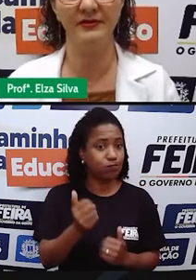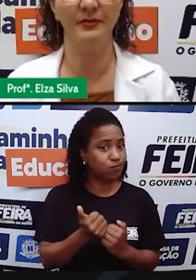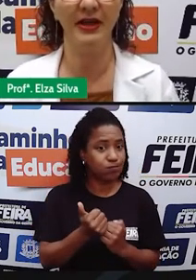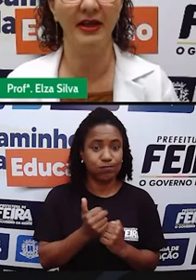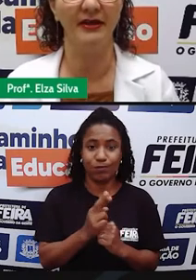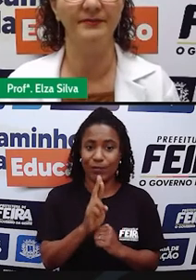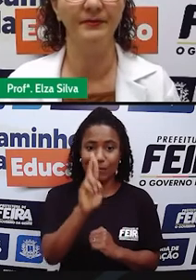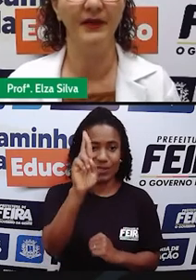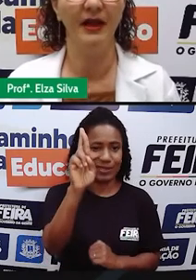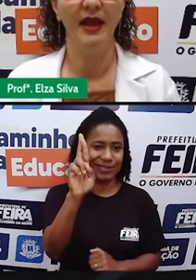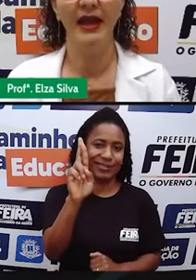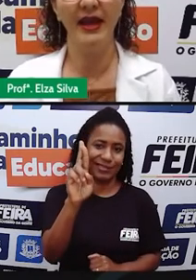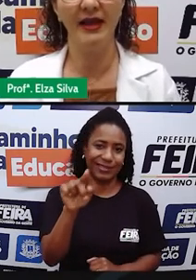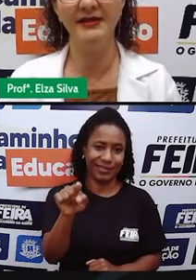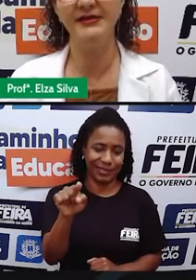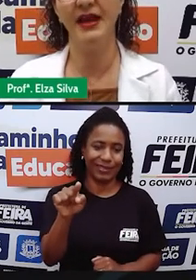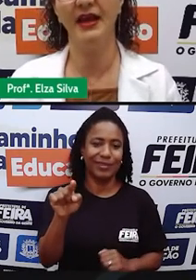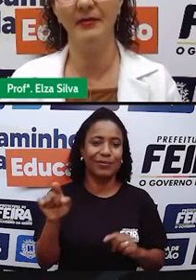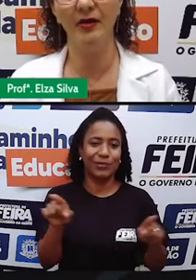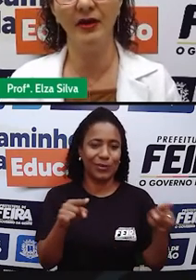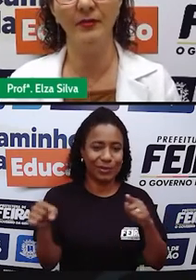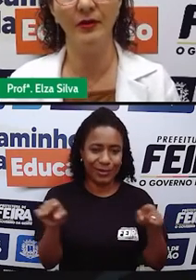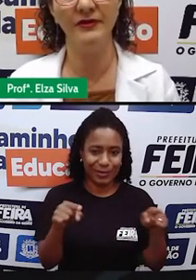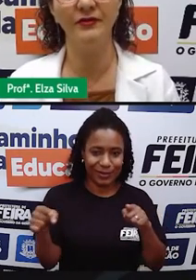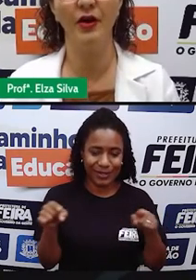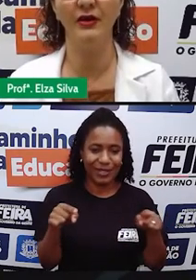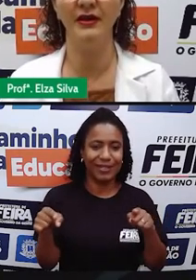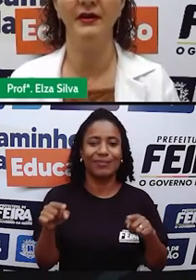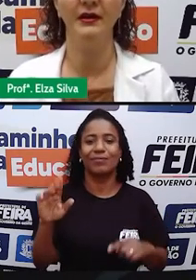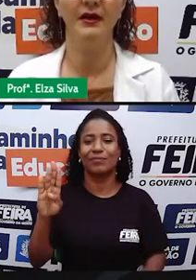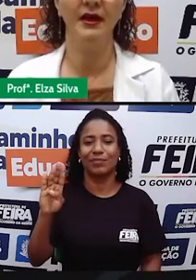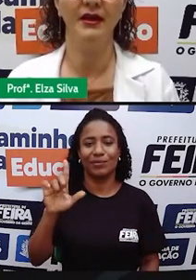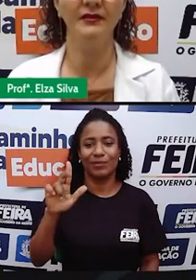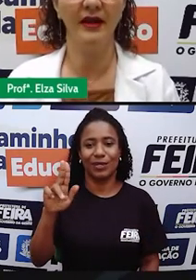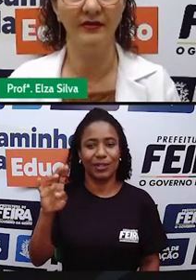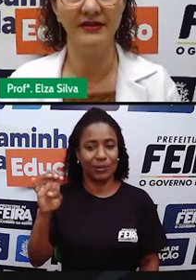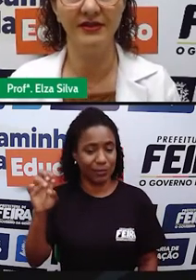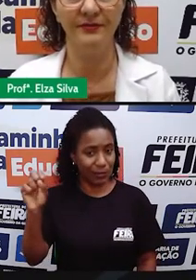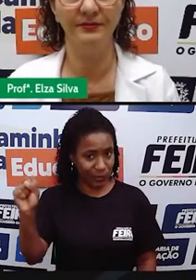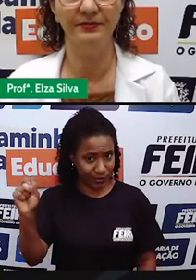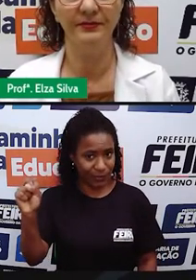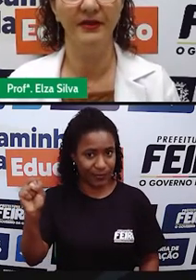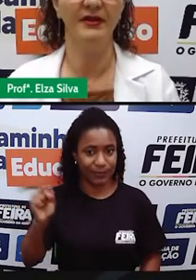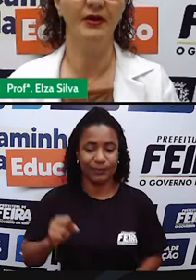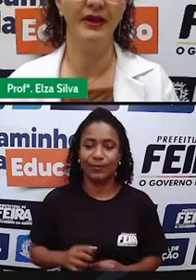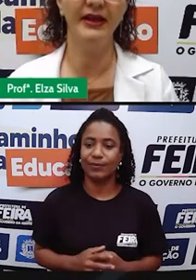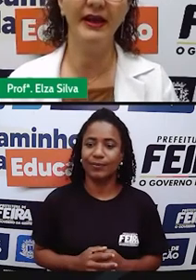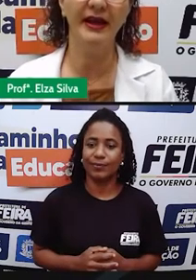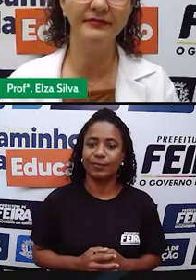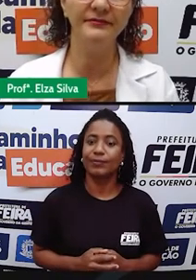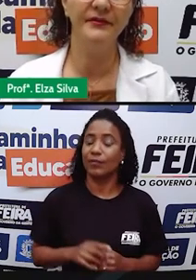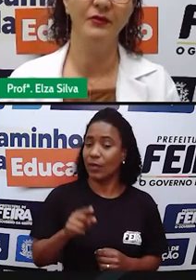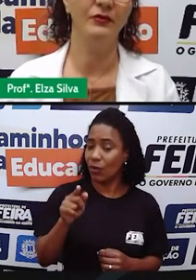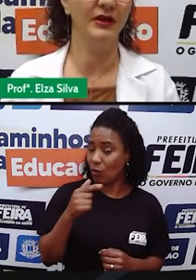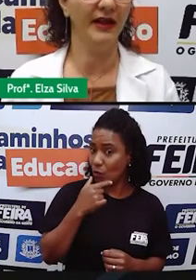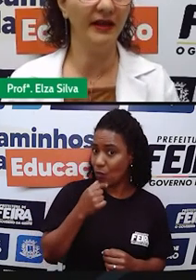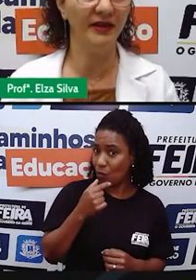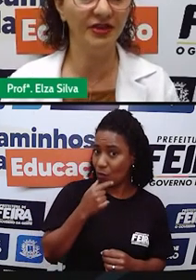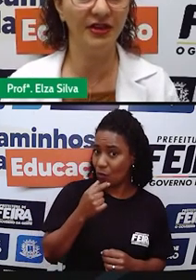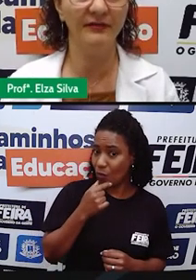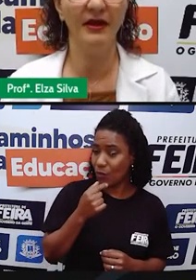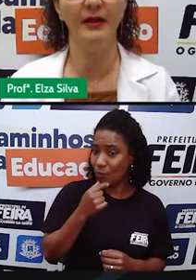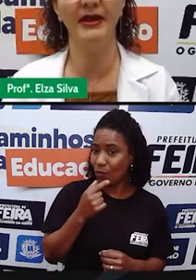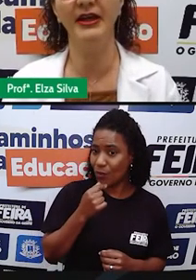informação sobre ele. He is an American blues rock guitarist. Então, ele é um